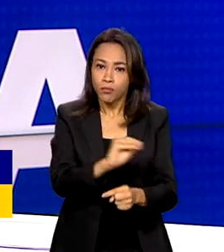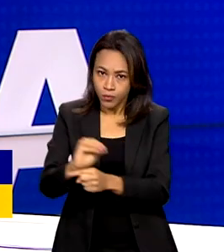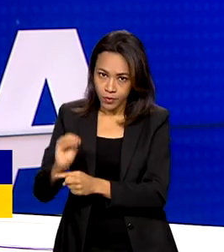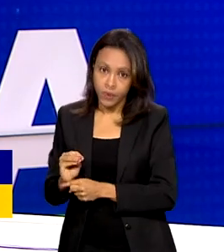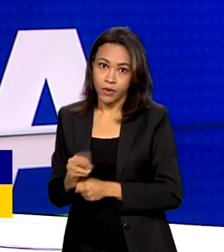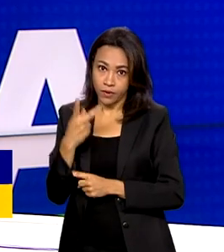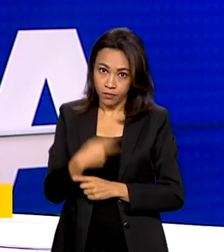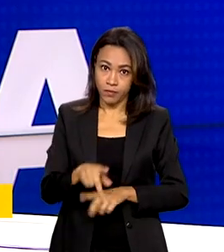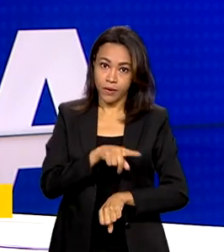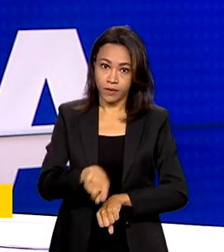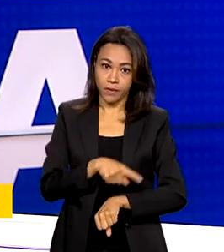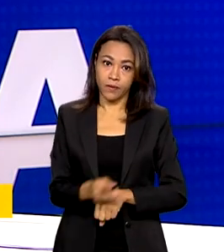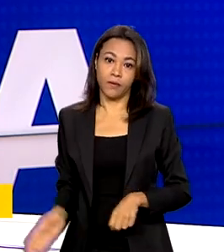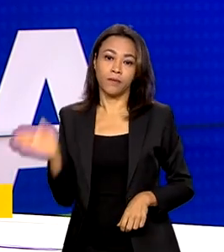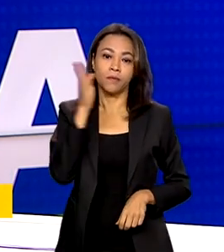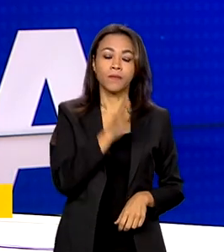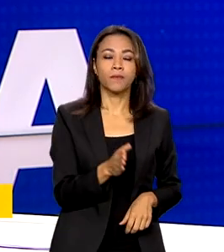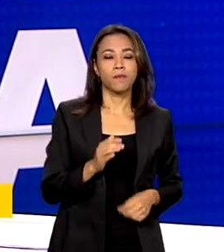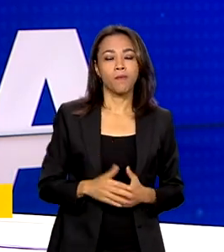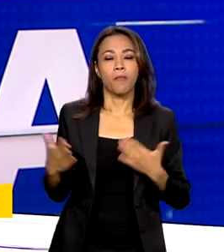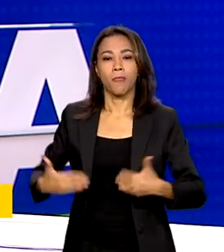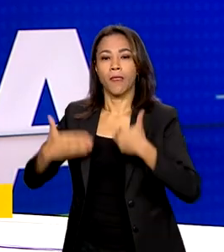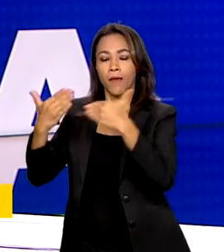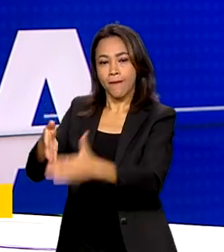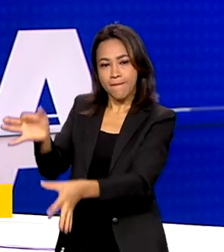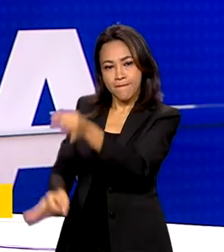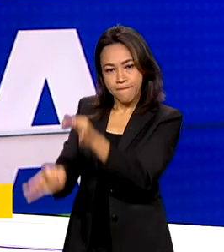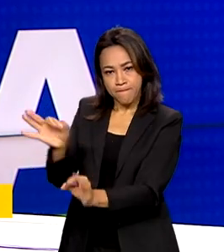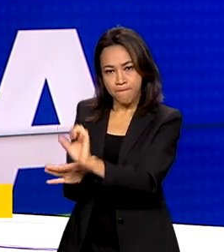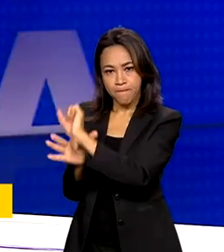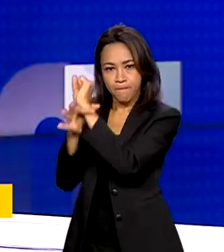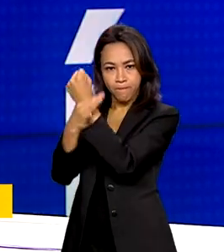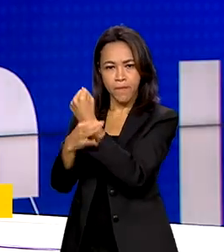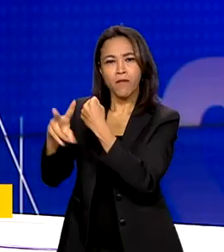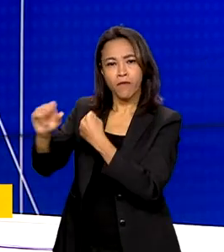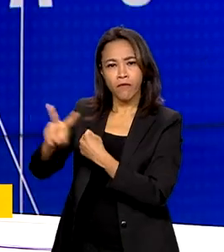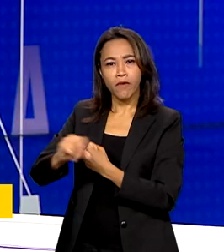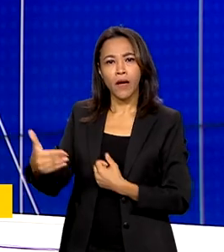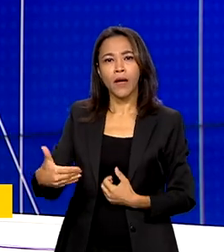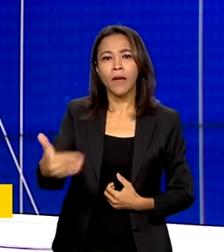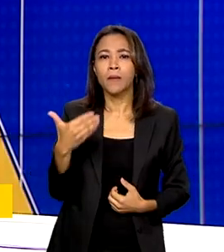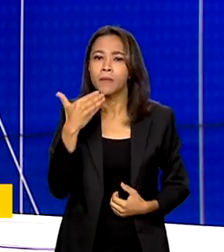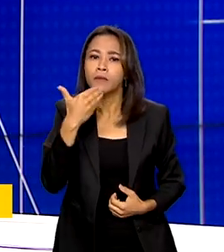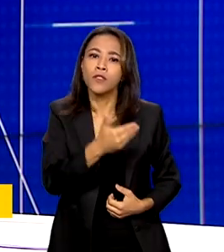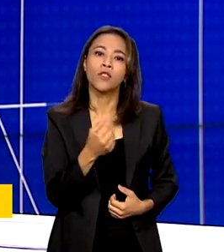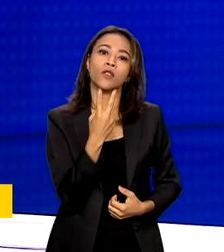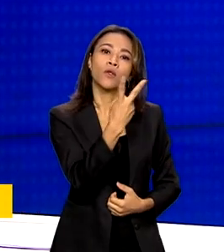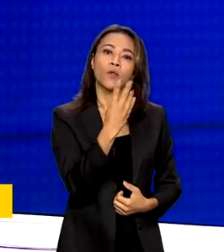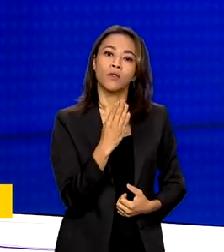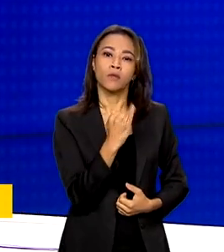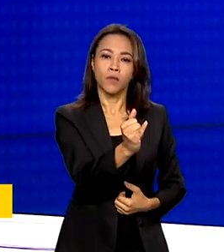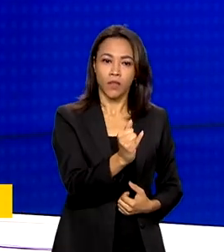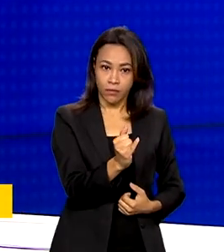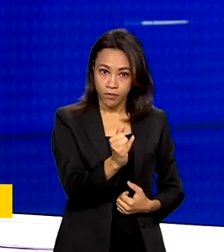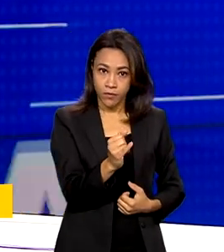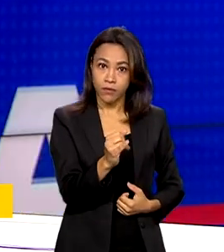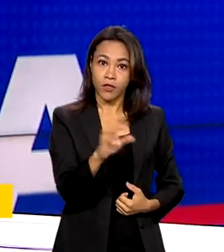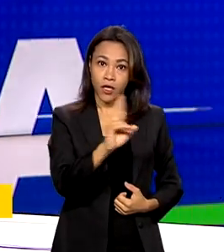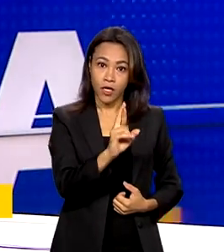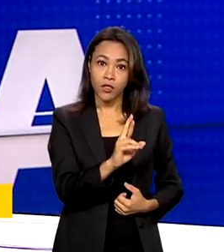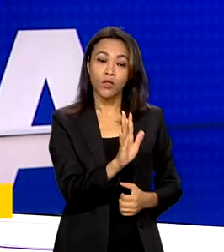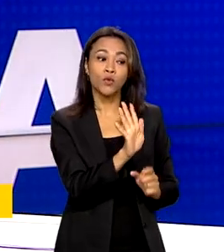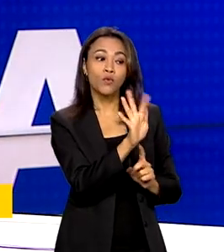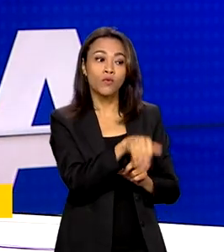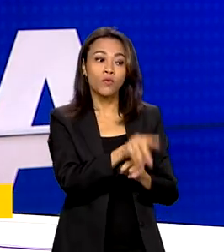O Ministério da Justiça e Segurança Pública vai solicitar 2 bilhões de reais do Fundo Amazônia para